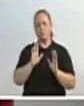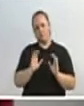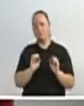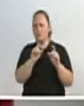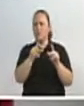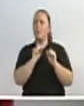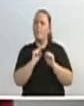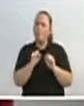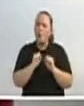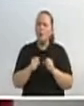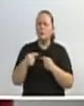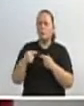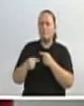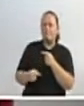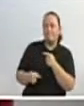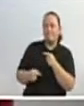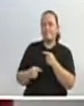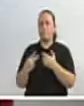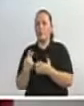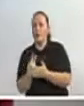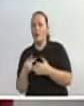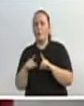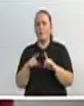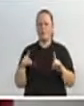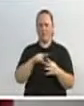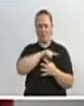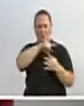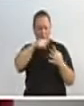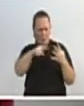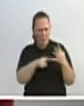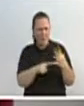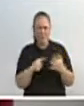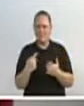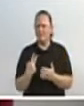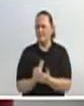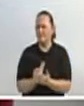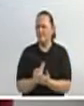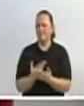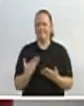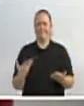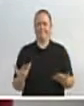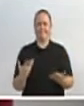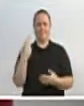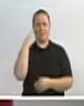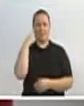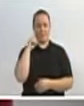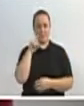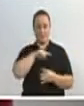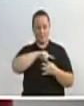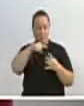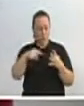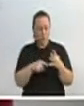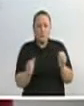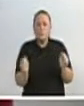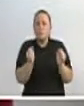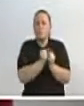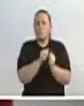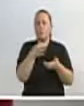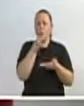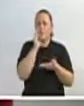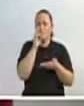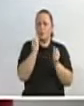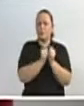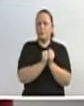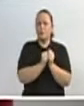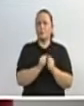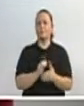aos quatro demais, no dia do seu depoimento, estavam reunidos lá no seu café. Vieram